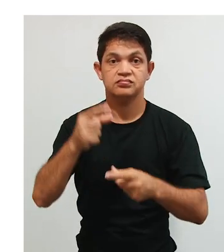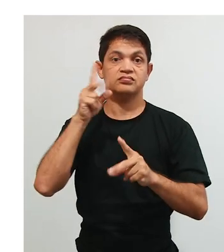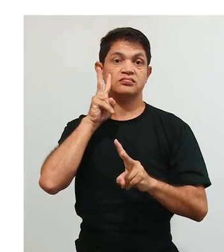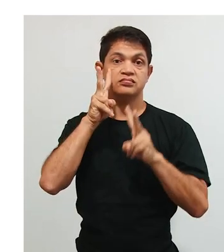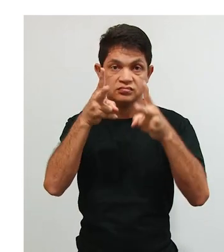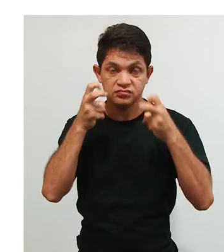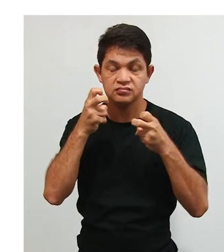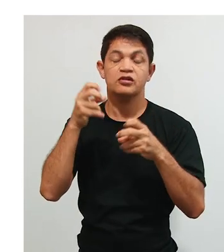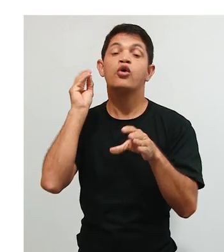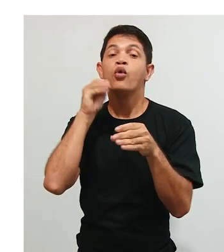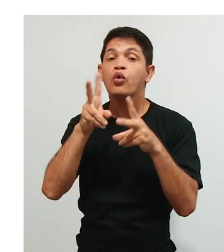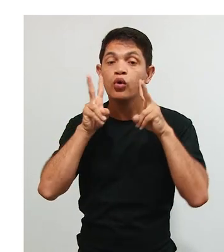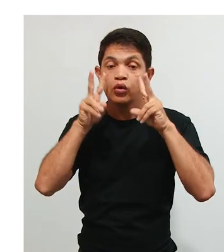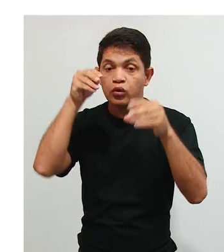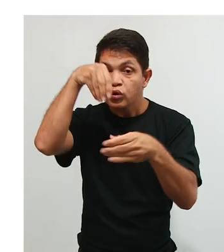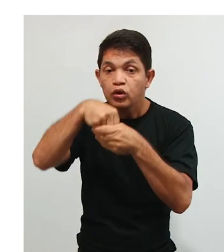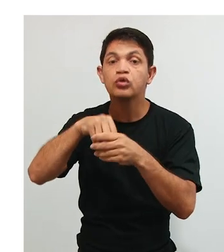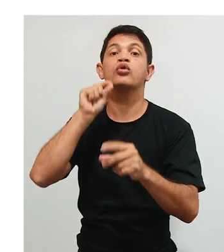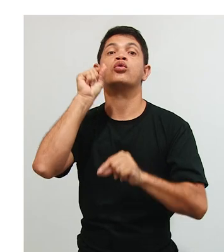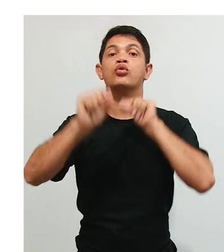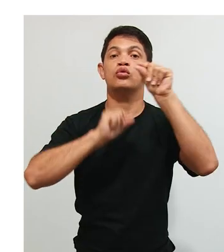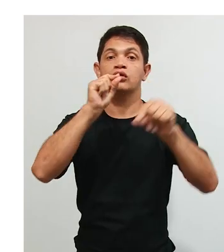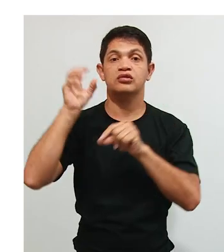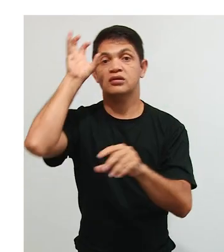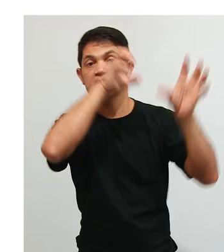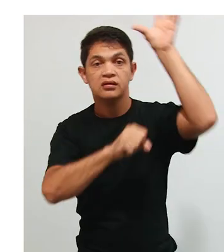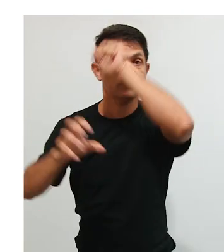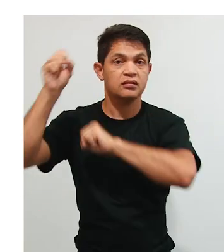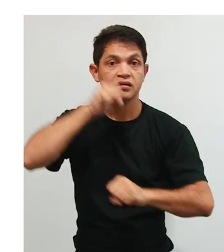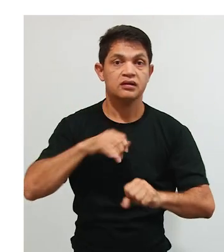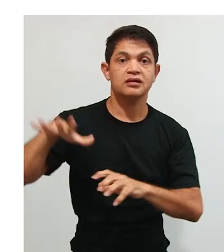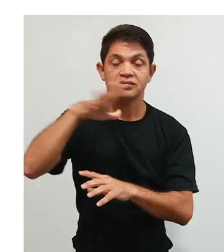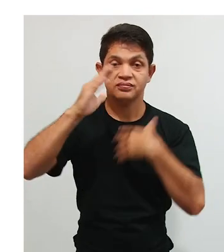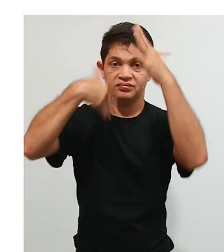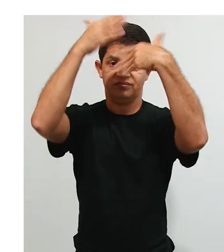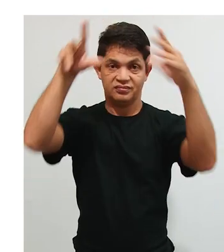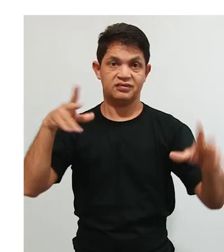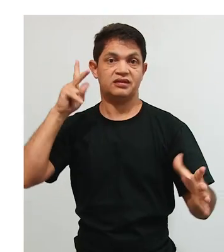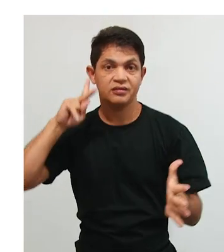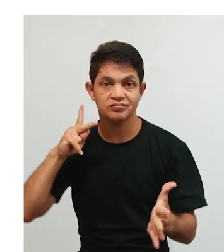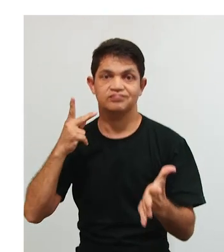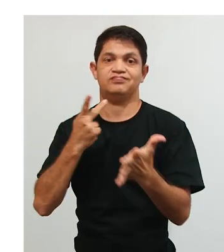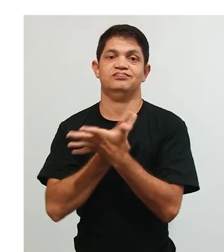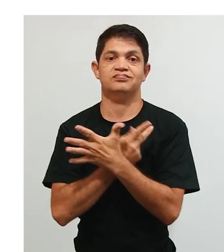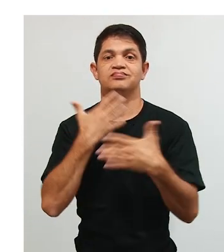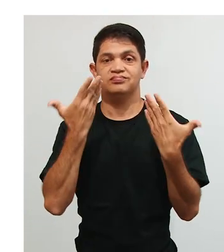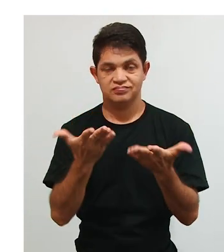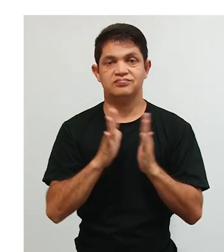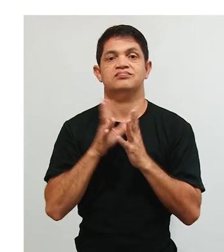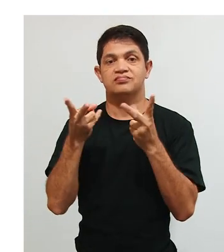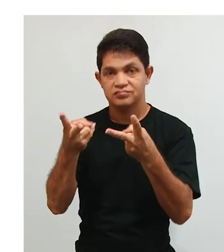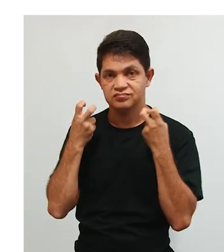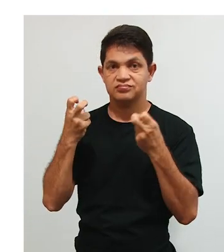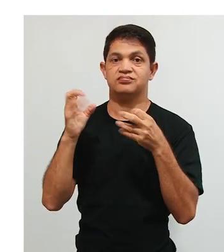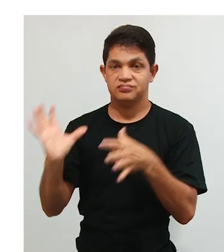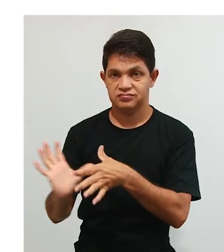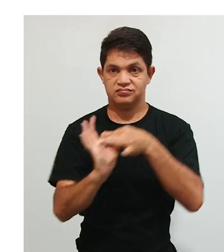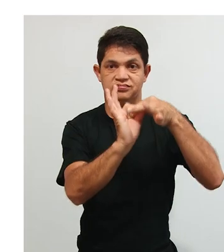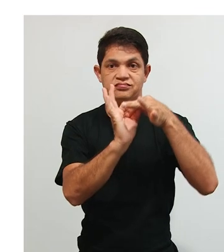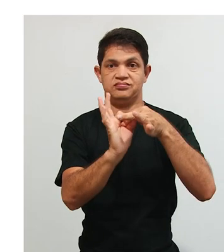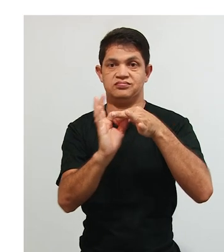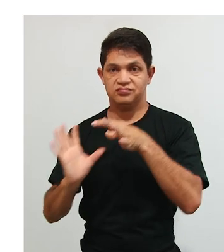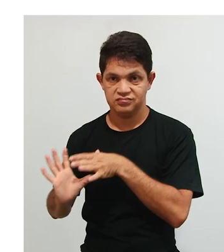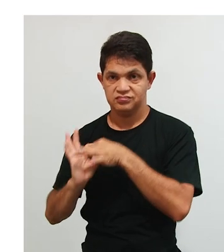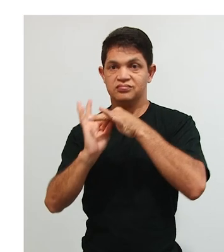colocou aqui que a aprendizagem e o desenvolvimento, ele acontece por meio de conexões e conexões que são